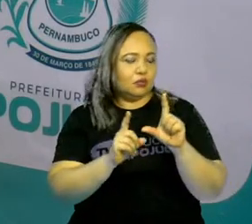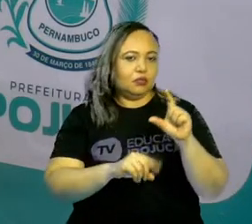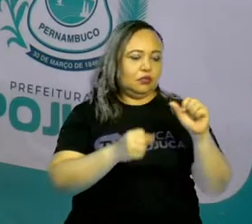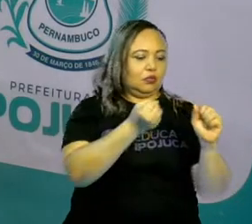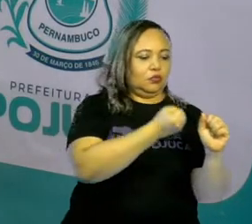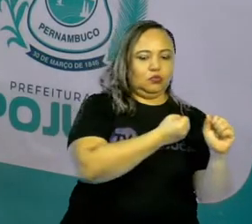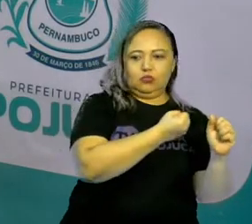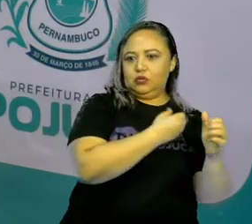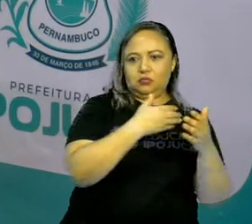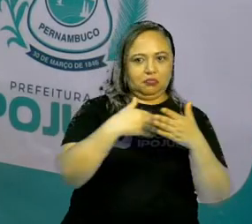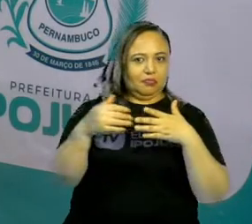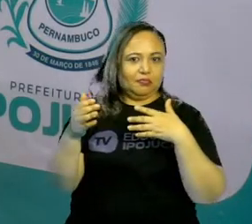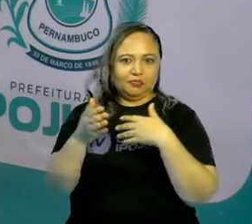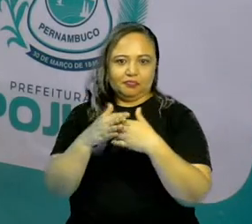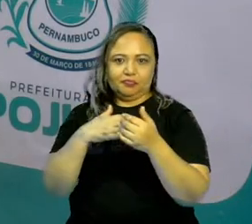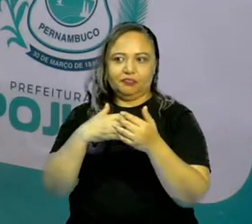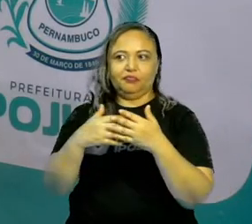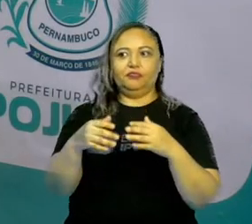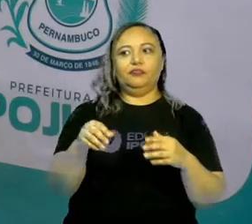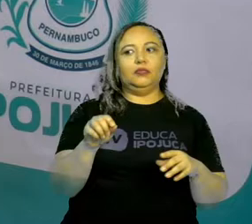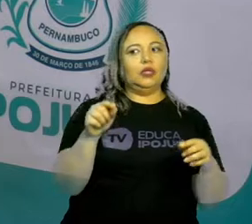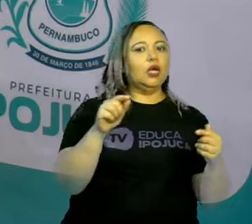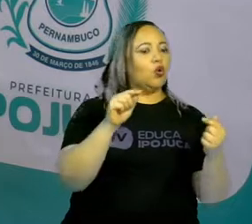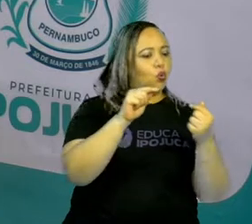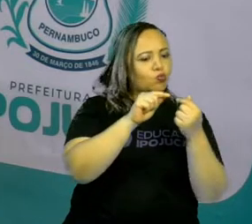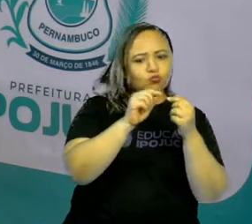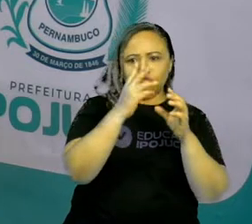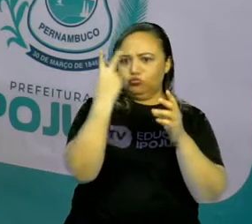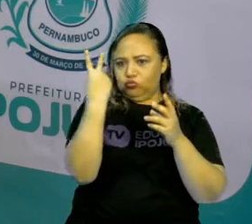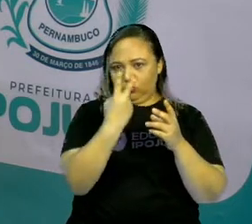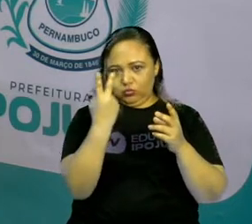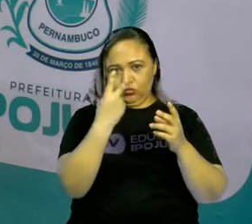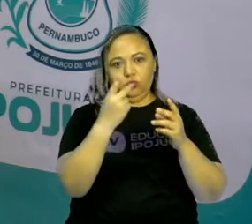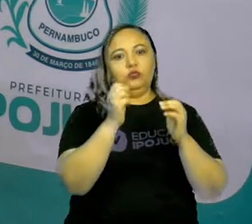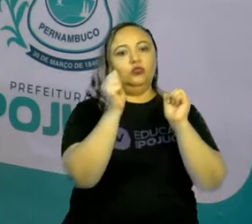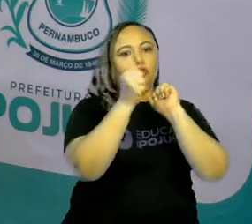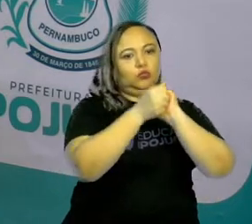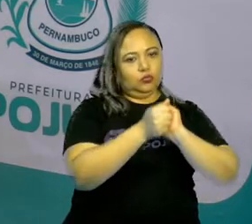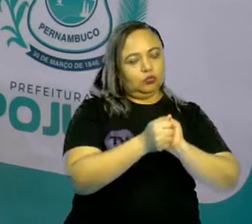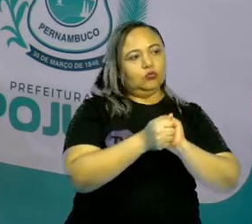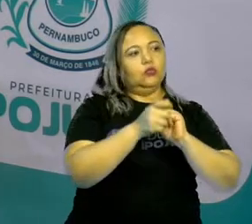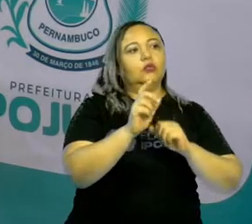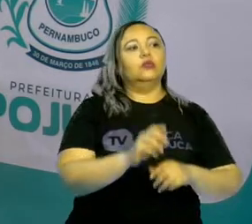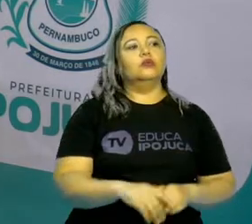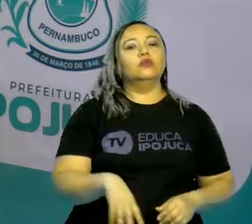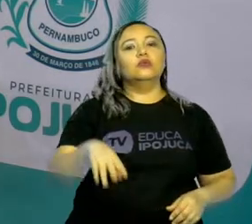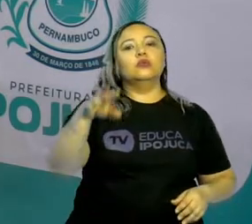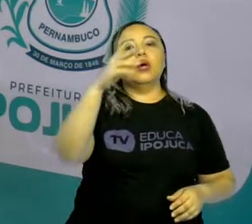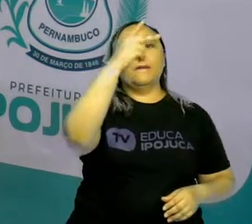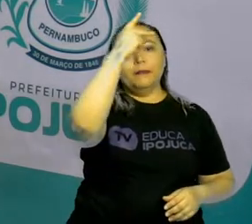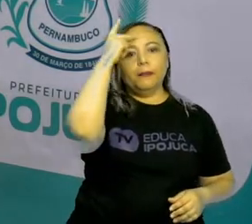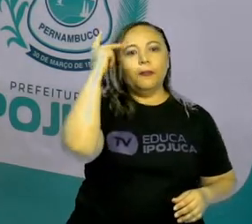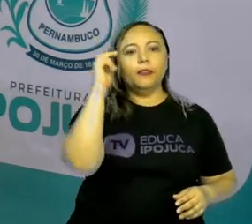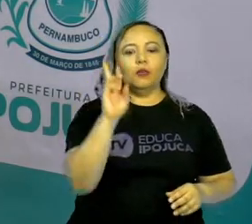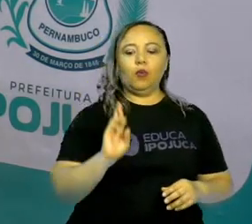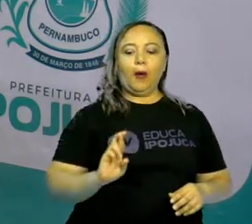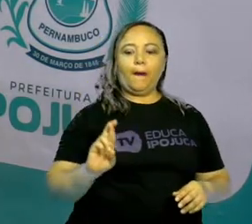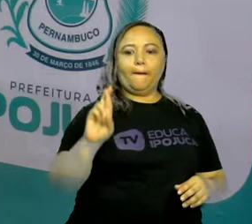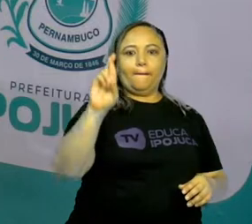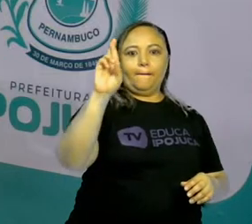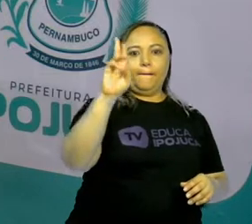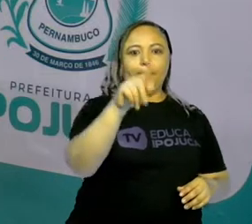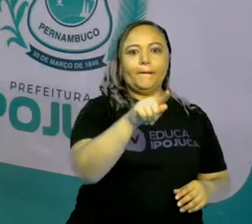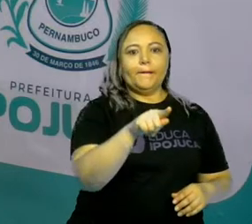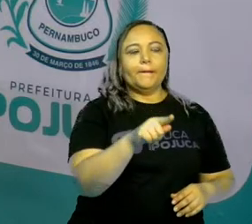letras e números, porque tem um tecladozinho. E só o dono ou aquela